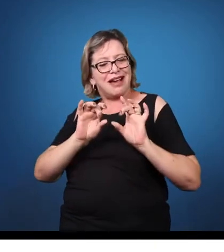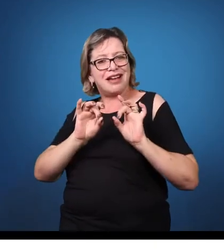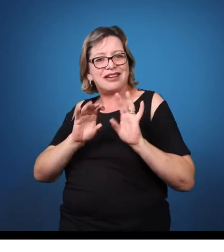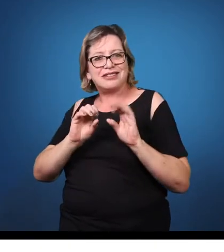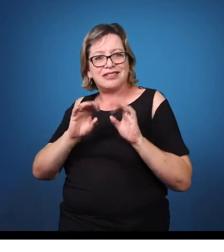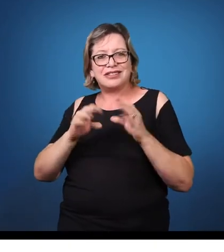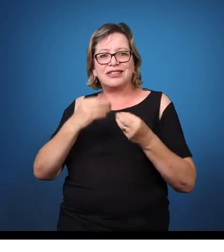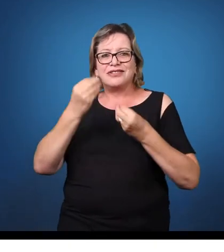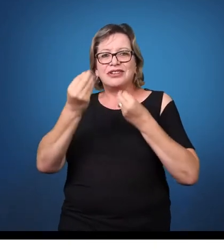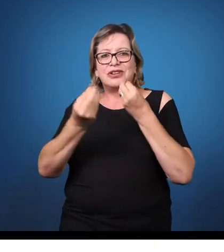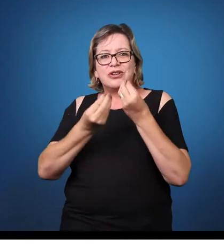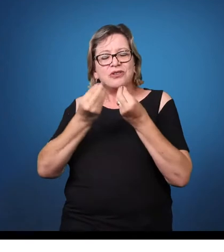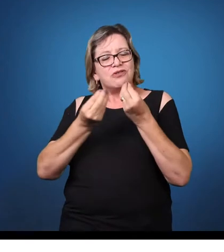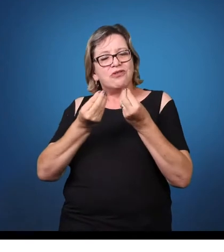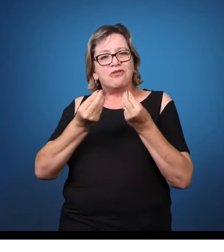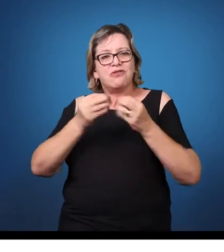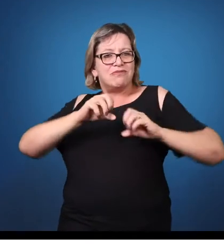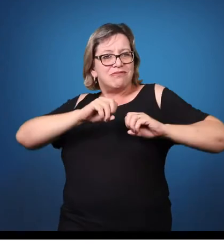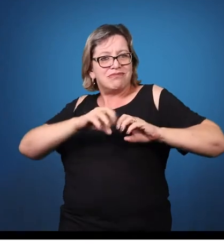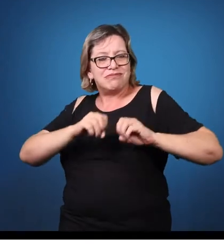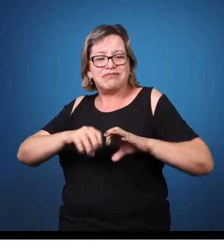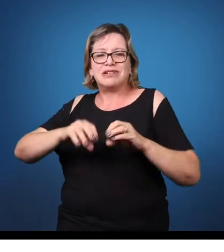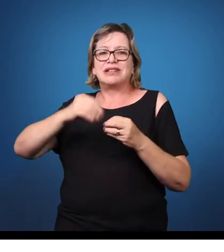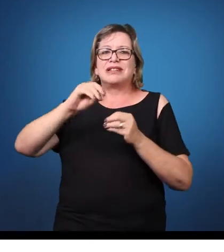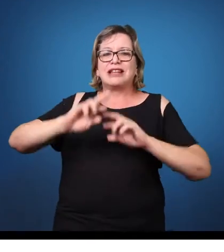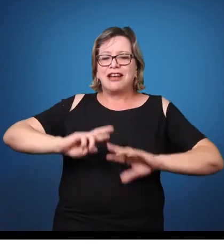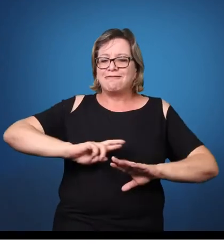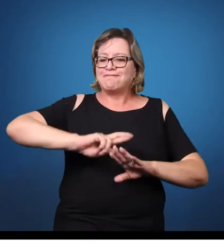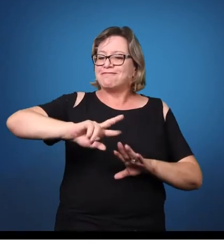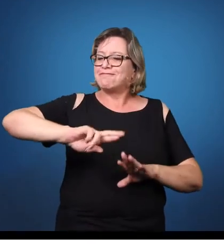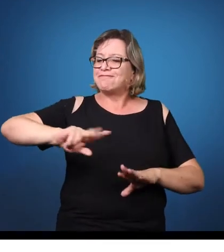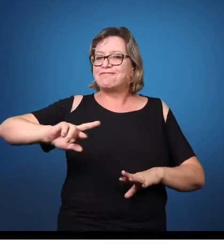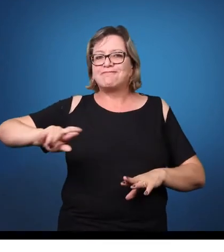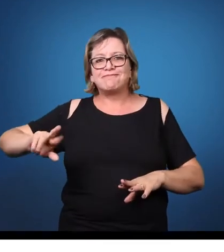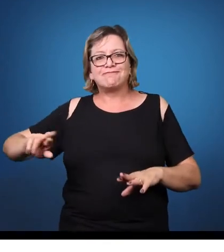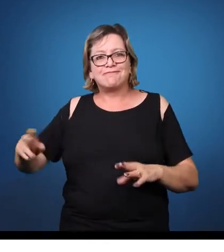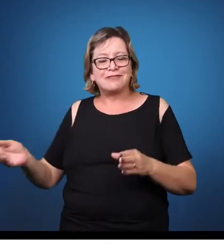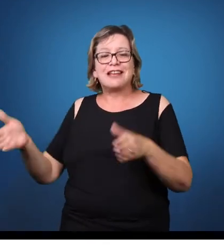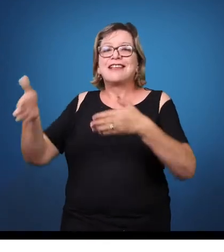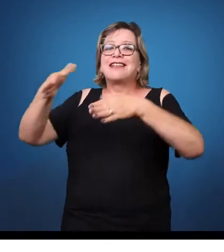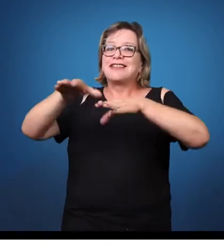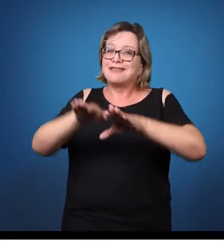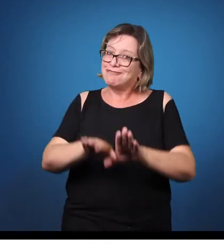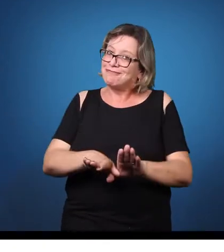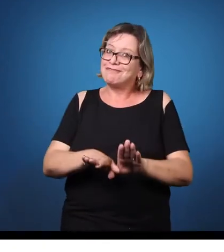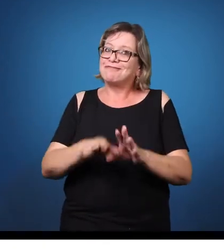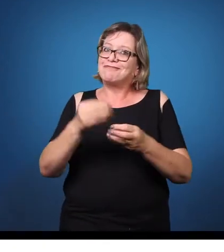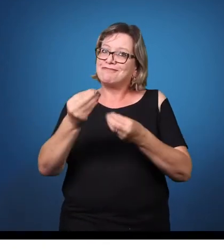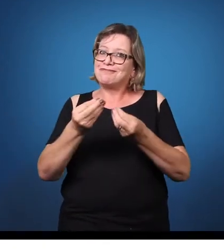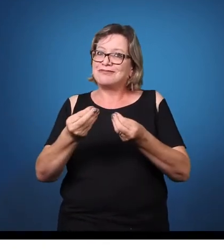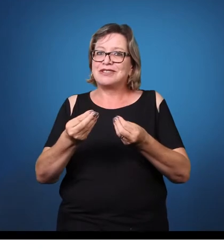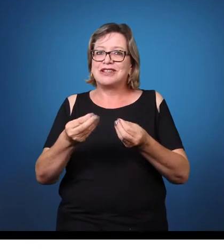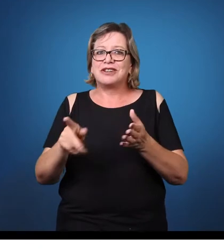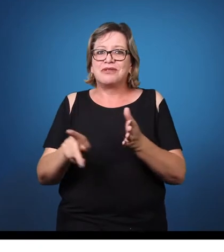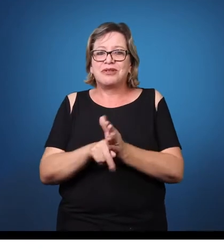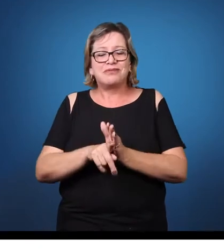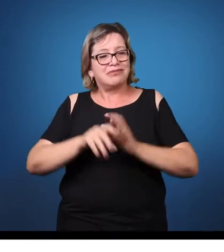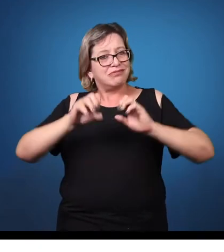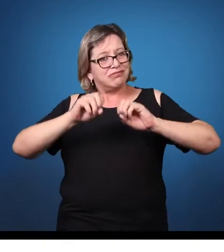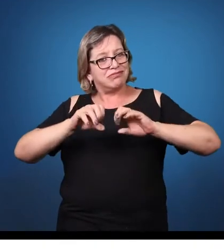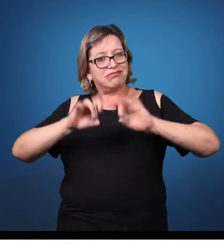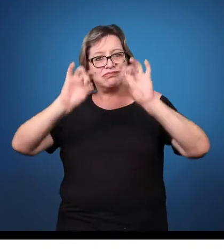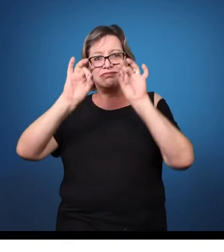Eu acredito que uma formação continuada para o professor também do ensino superior. Porque cada